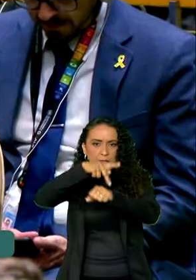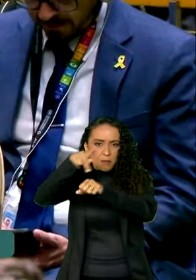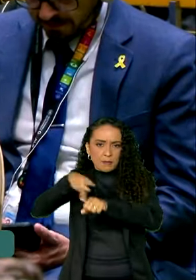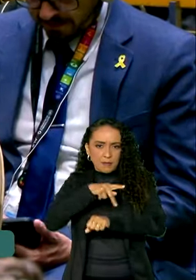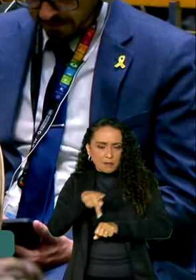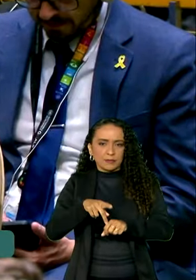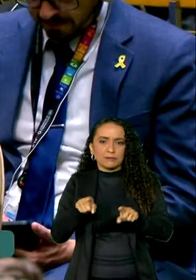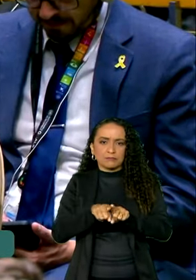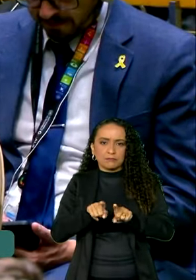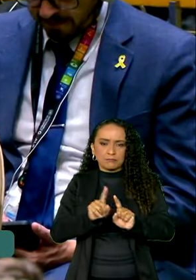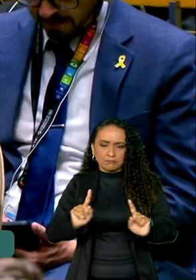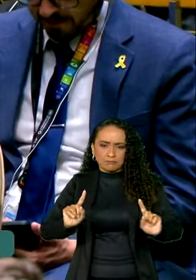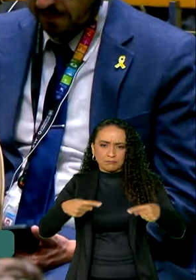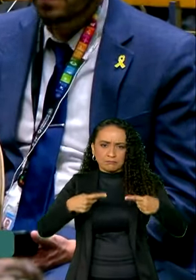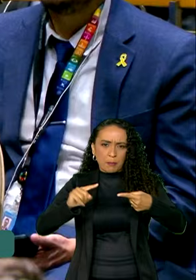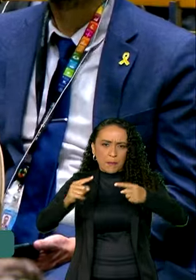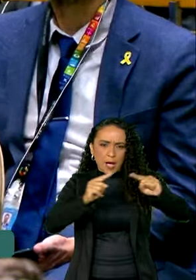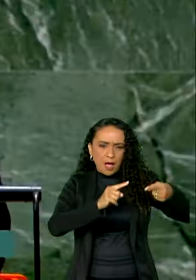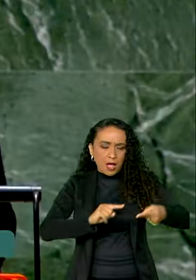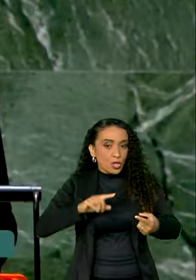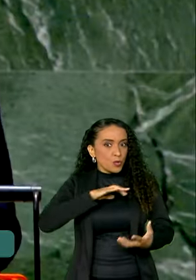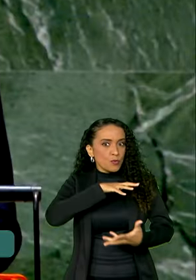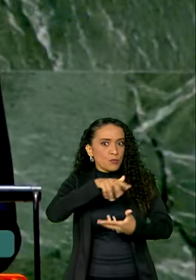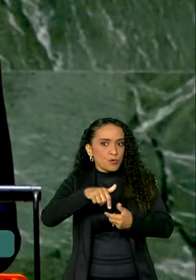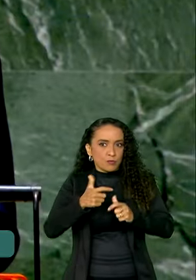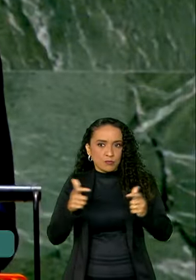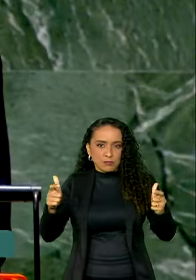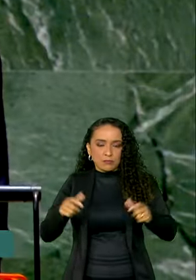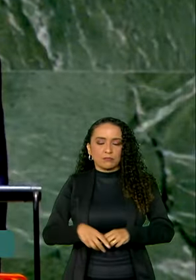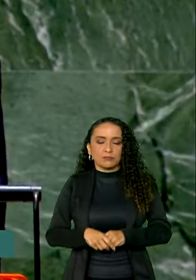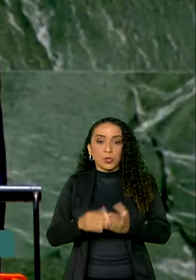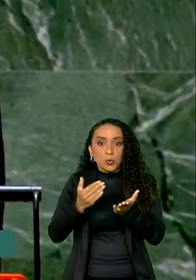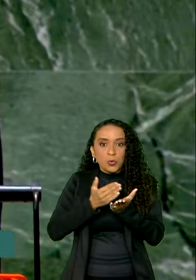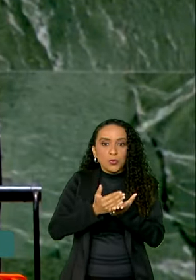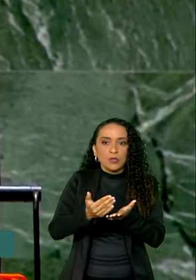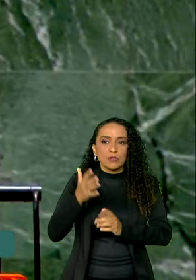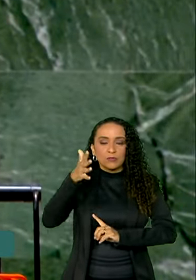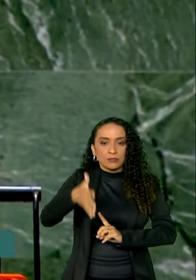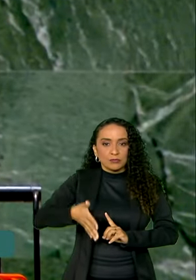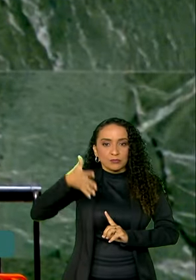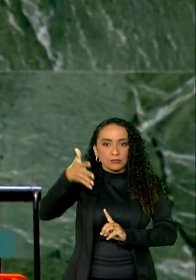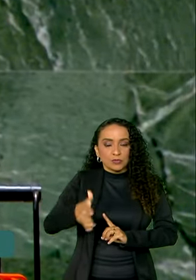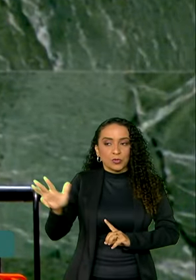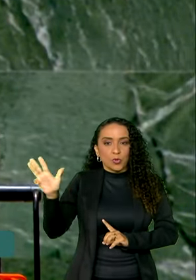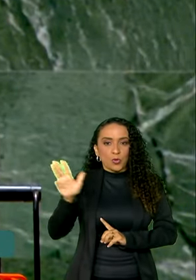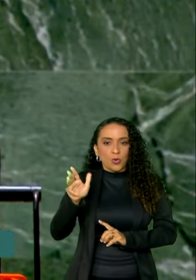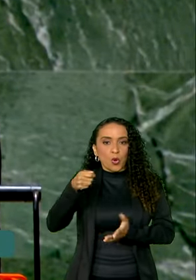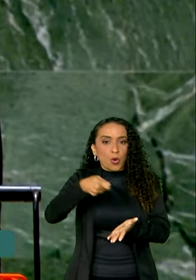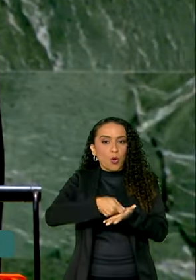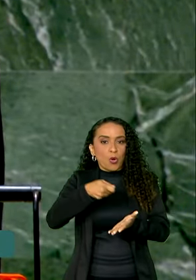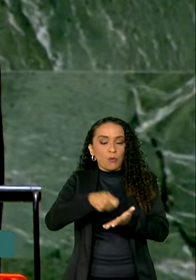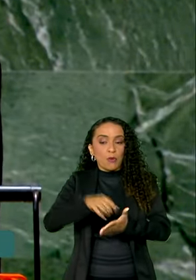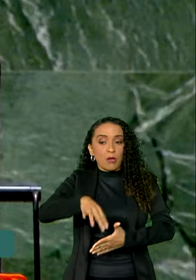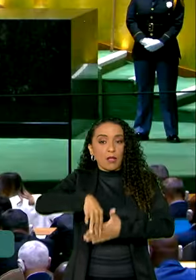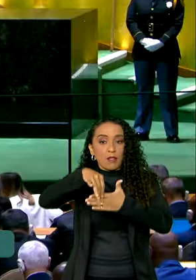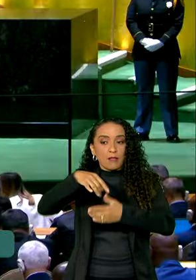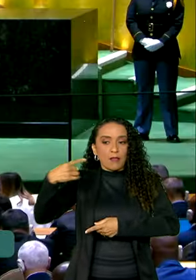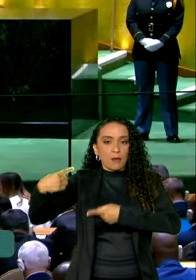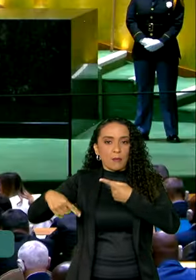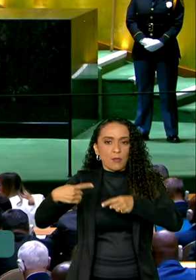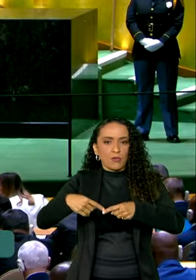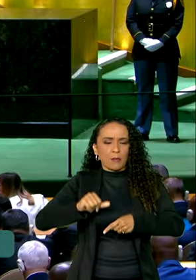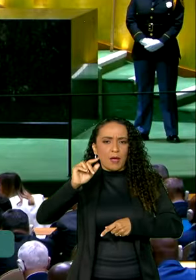grandes e principais debates do mundo. Logo ao iniciar o discurso, Lula cobrou de lideranças políticas